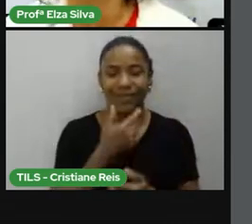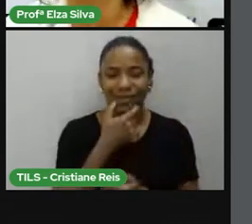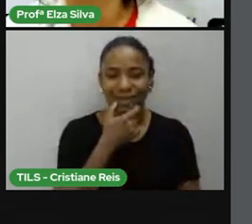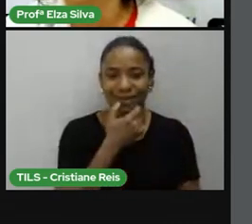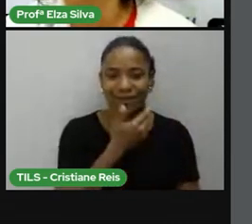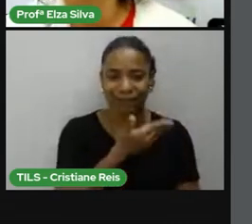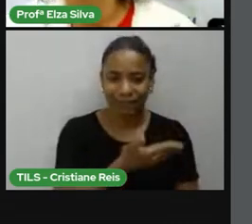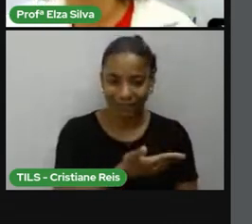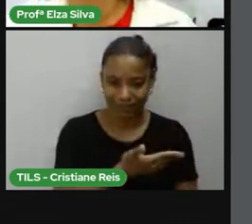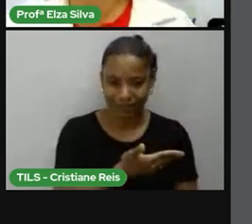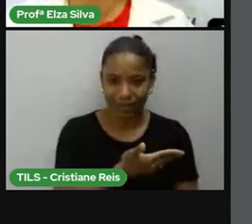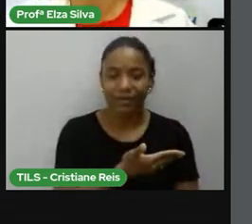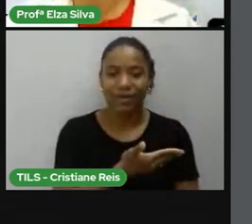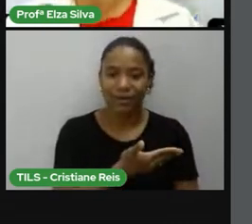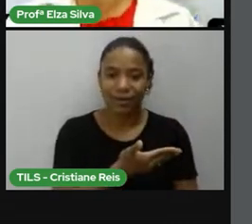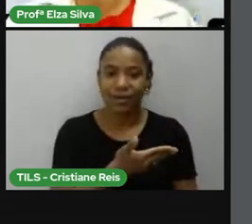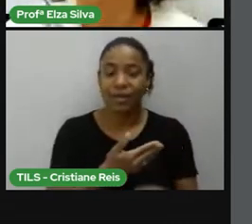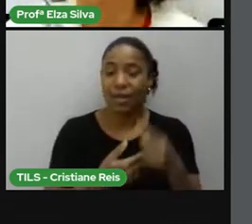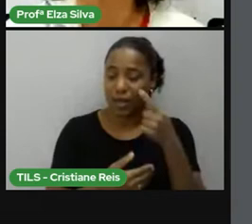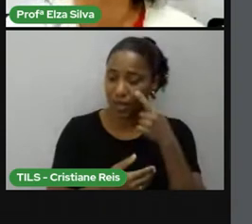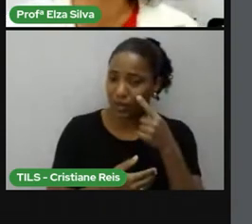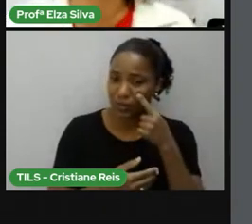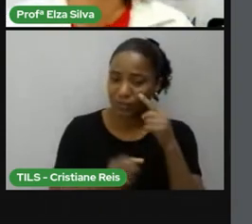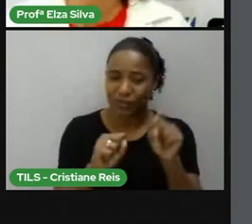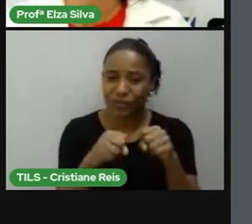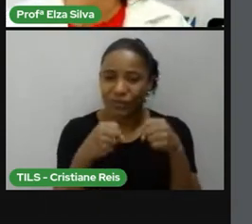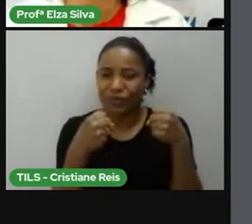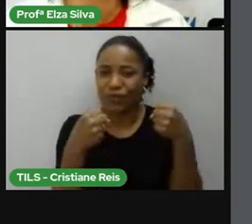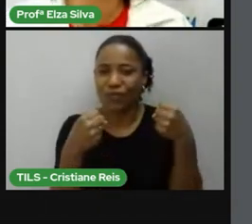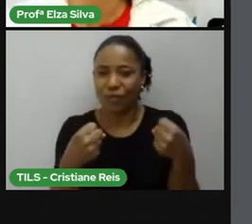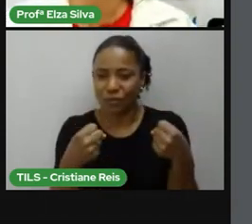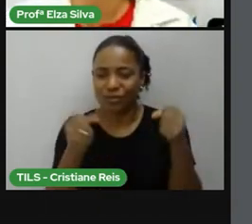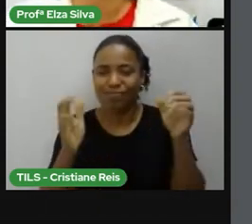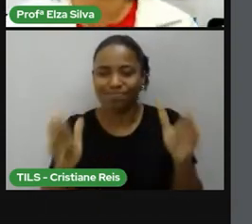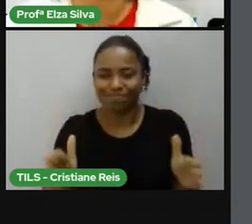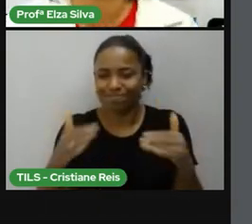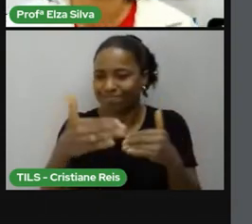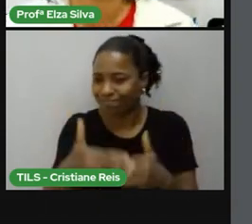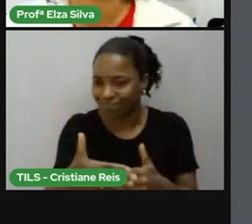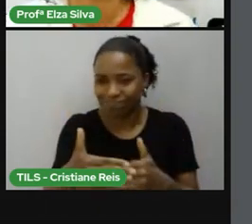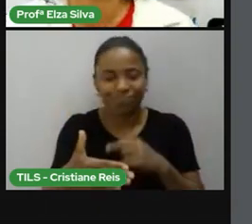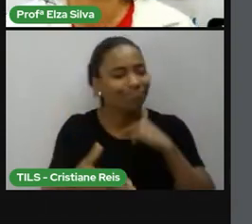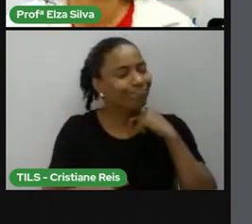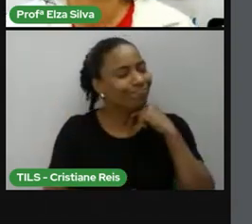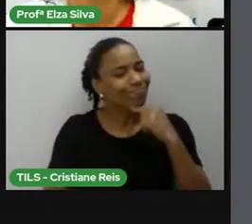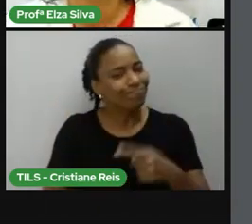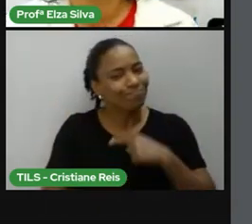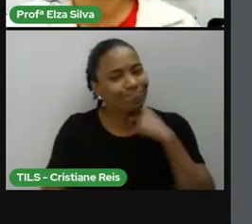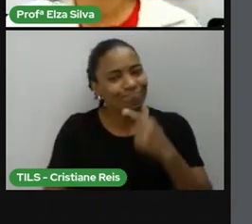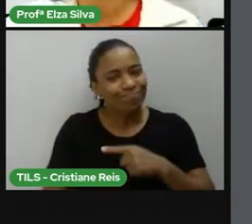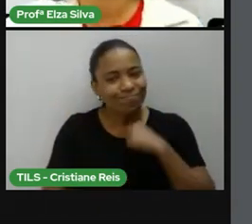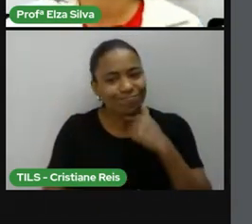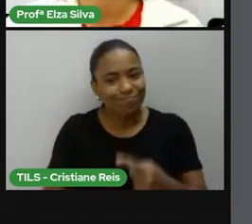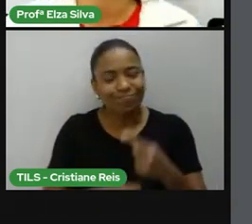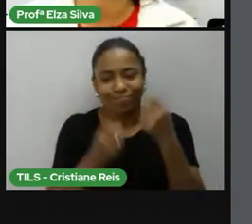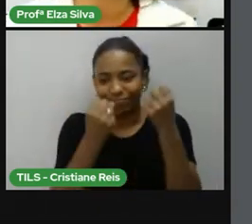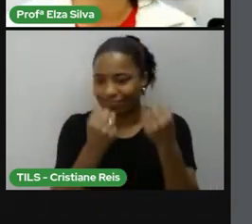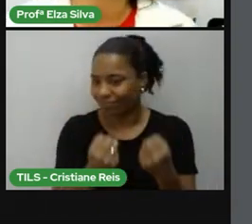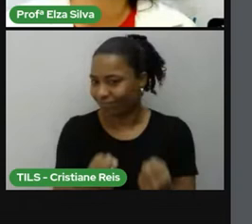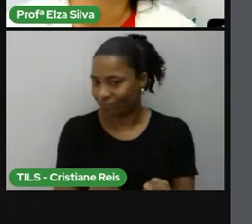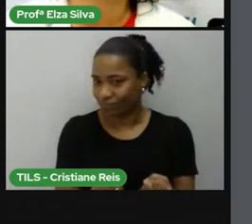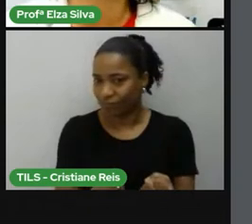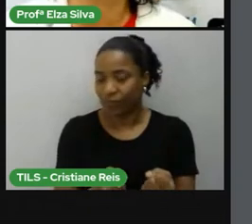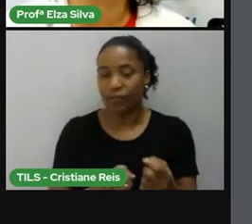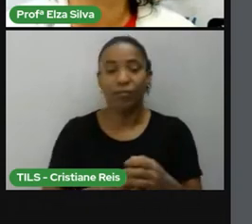Tentei levantar aquela caixa mas ela está muito pesada Já no caso dos